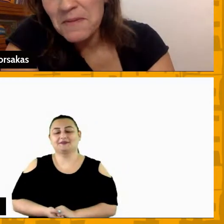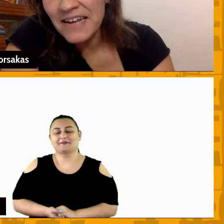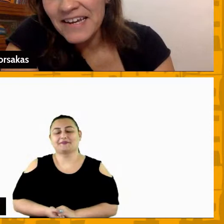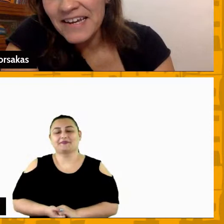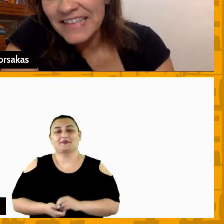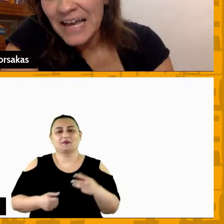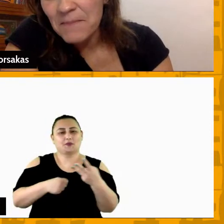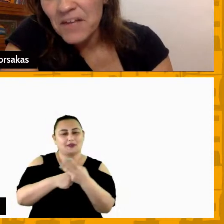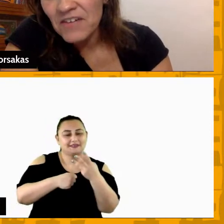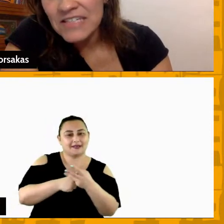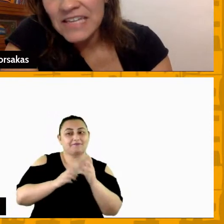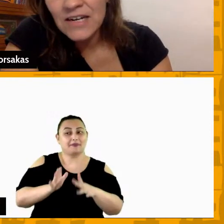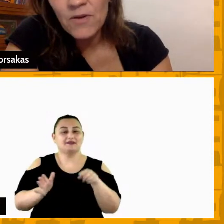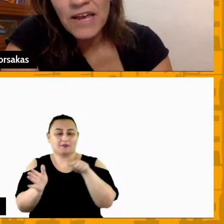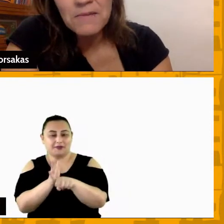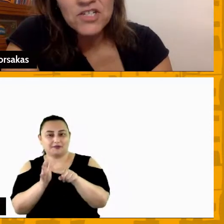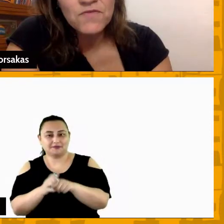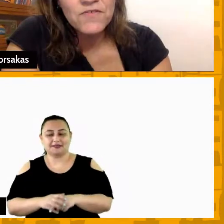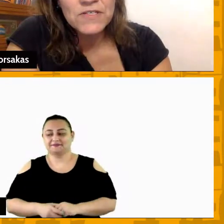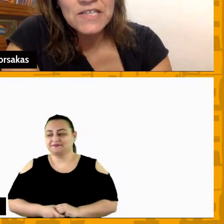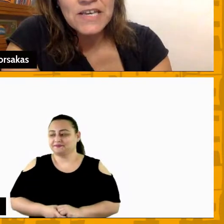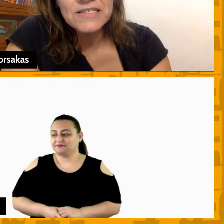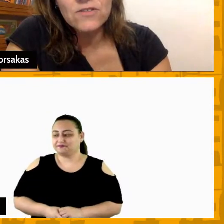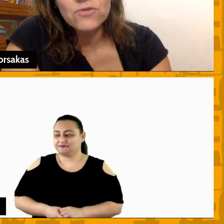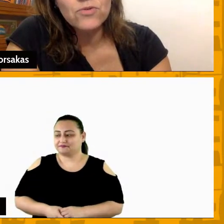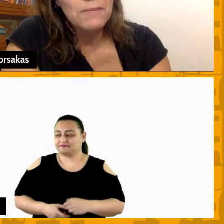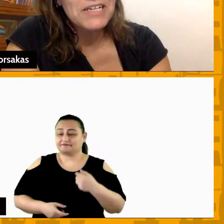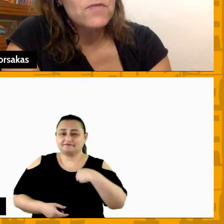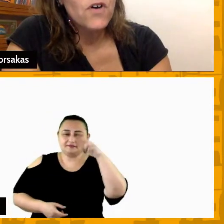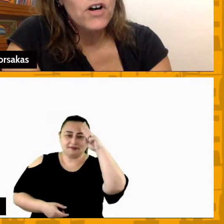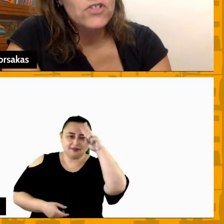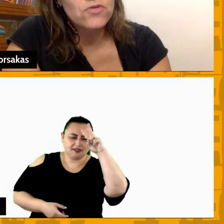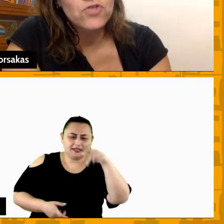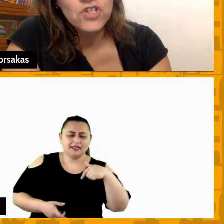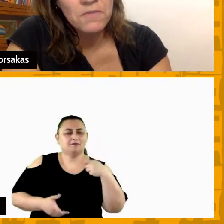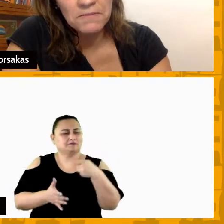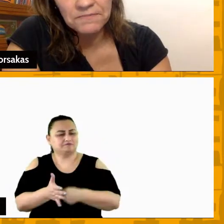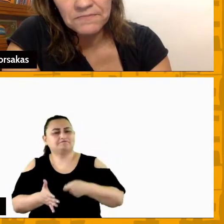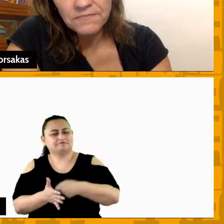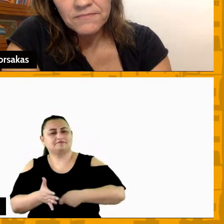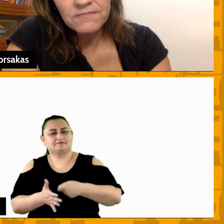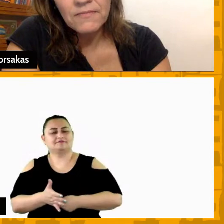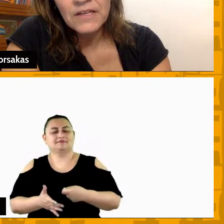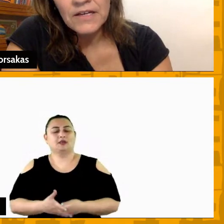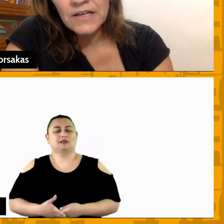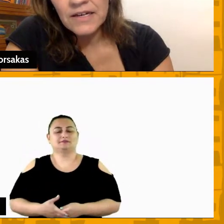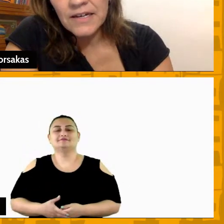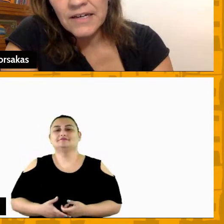por só a primeira aí na tela porque ele fala assim ele não lembra de ver vocês dando dura mais forte no time